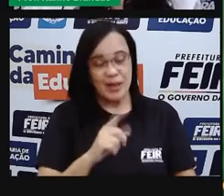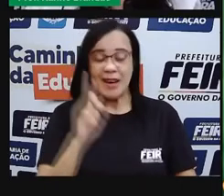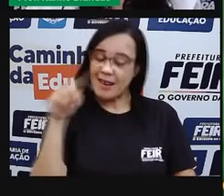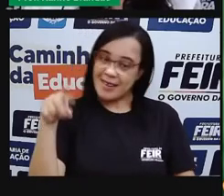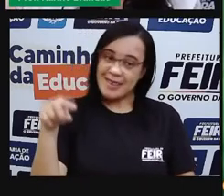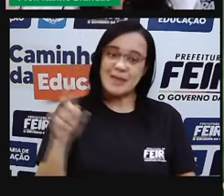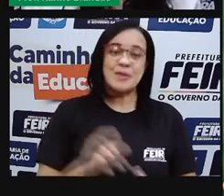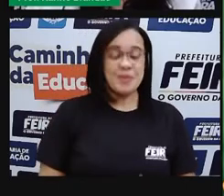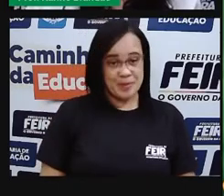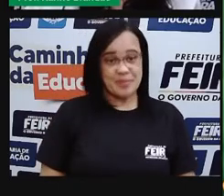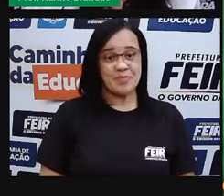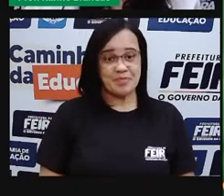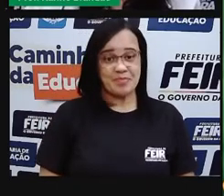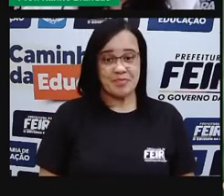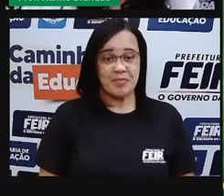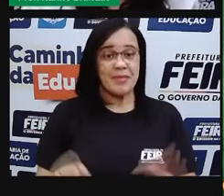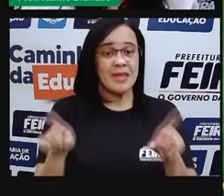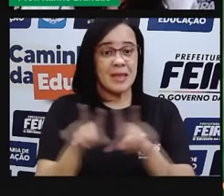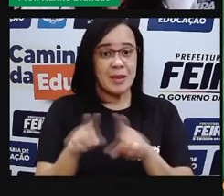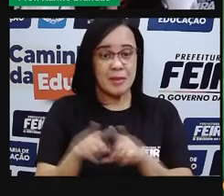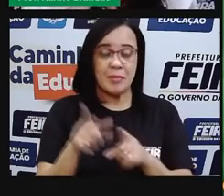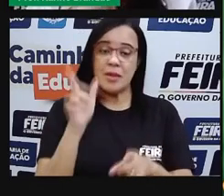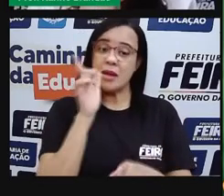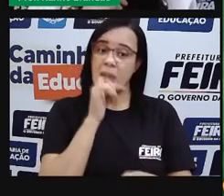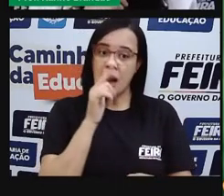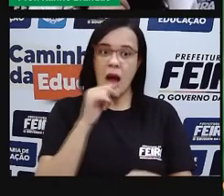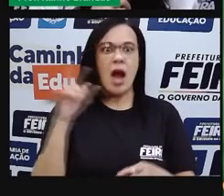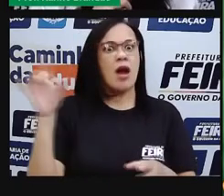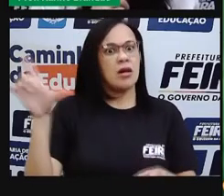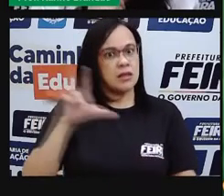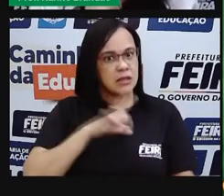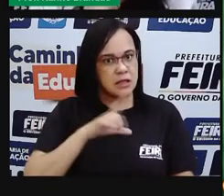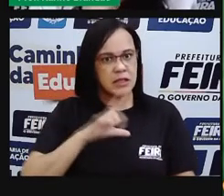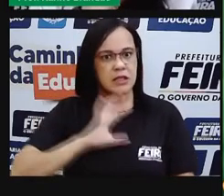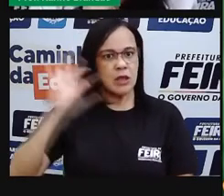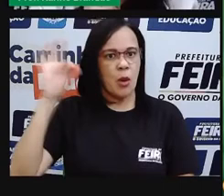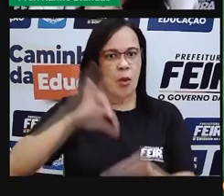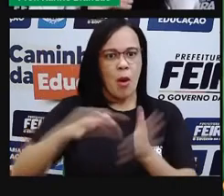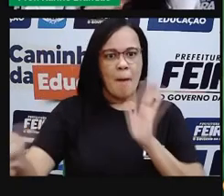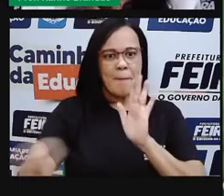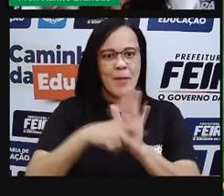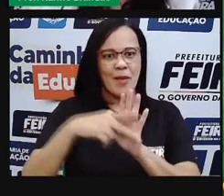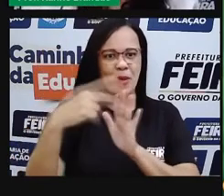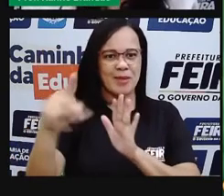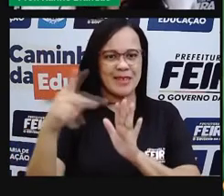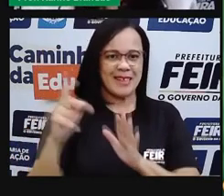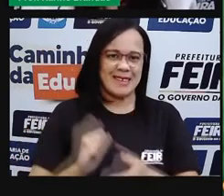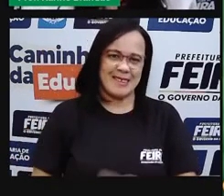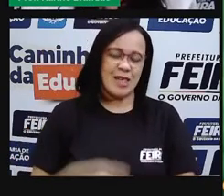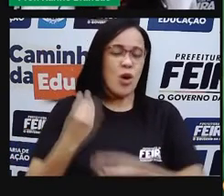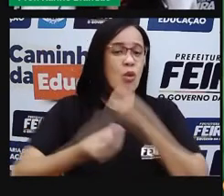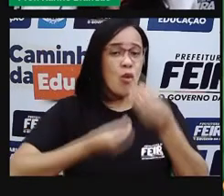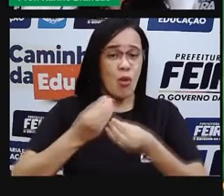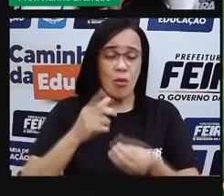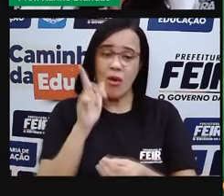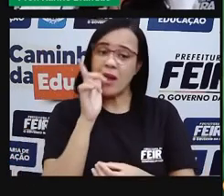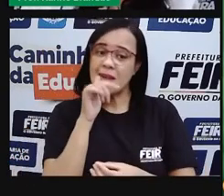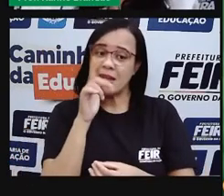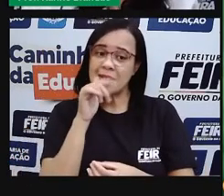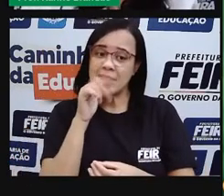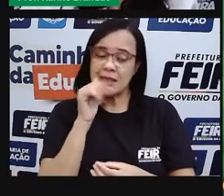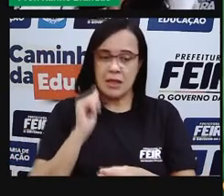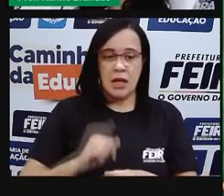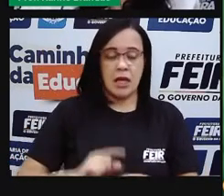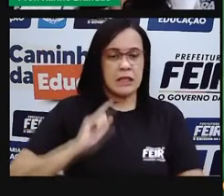tem um ponto específico de ebulição. Não, ebulição tem a ver com o que é isso, Provo? Quando eu pego uma água líquida, por exemplo,